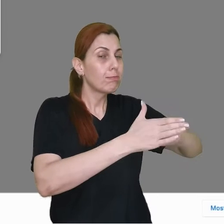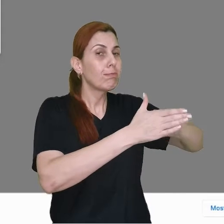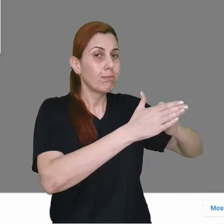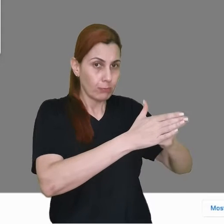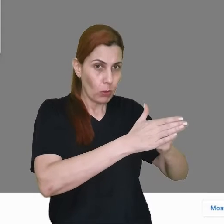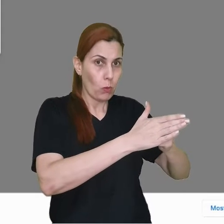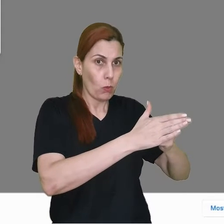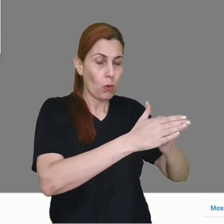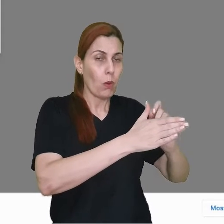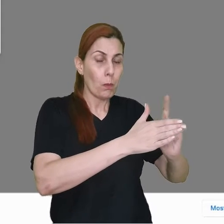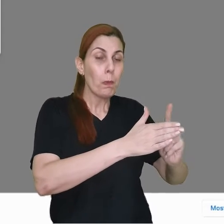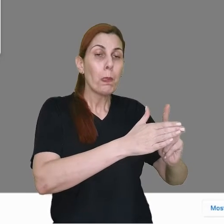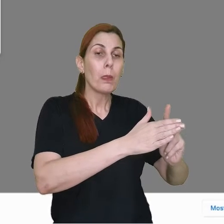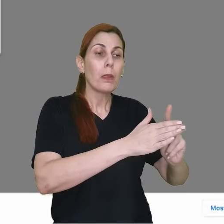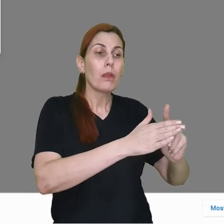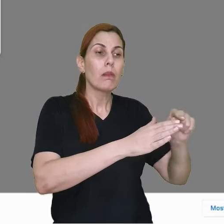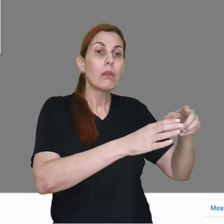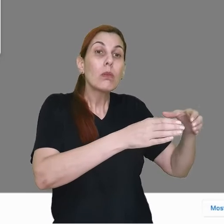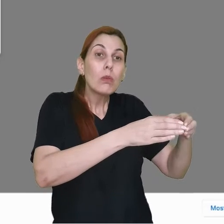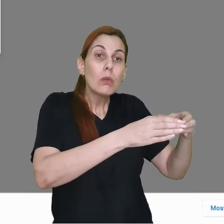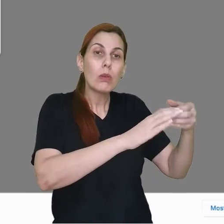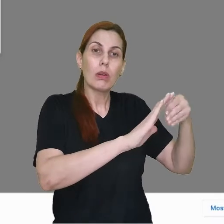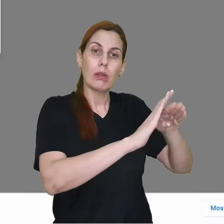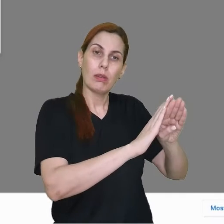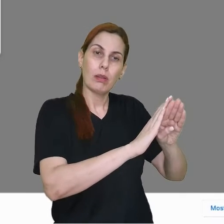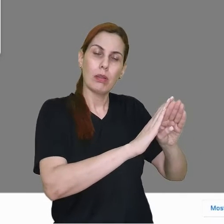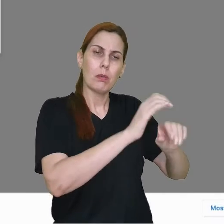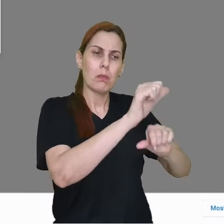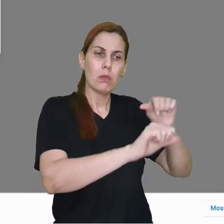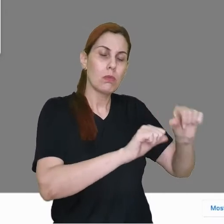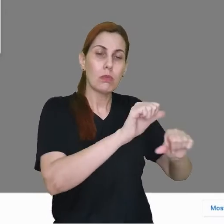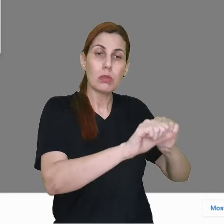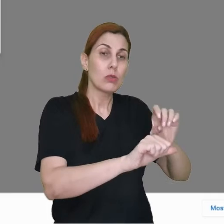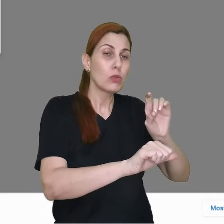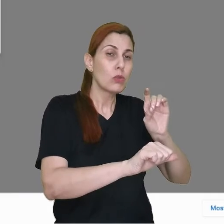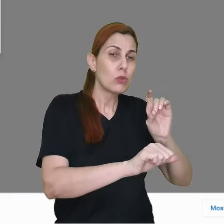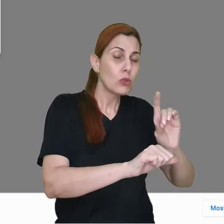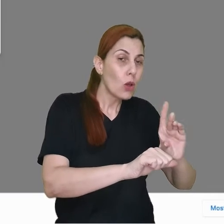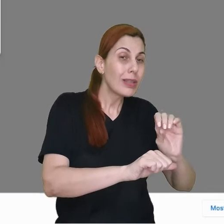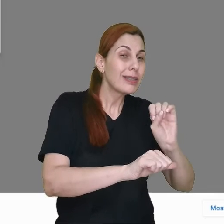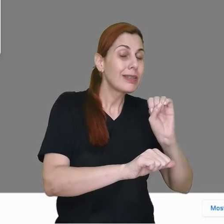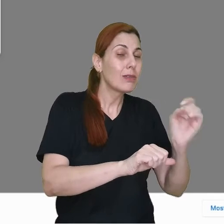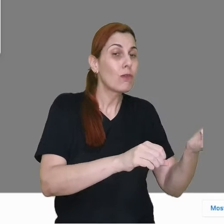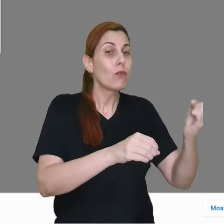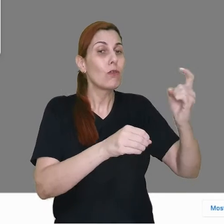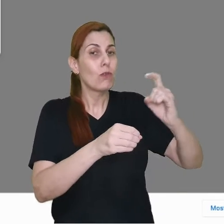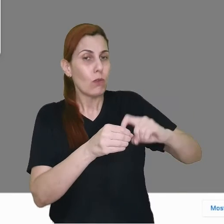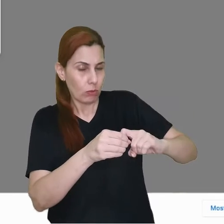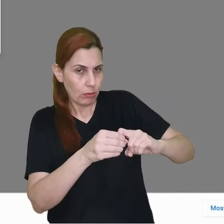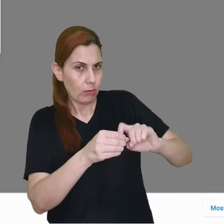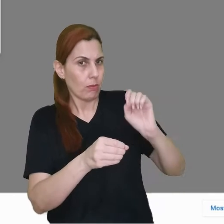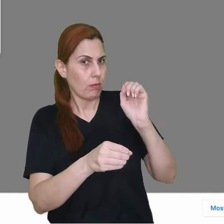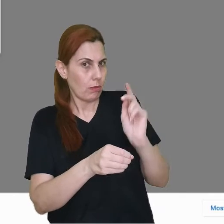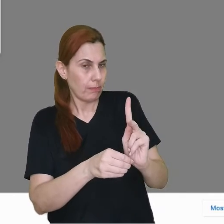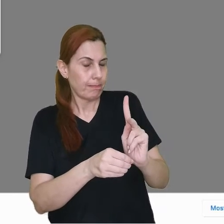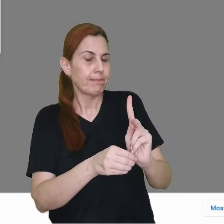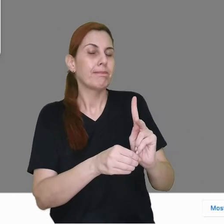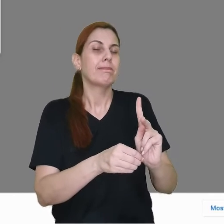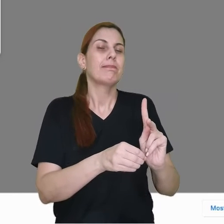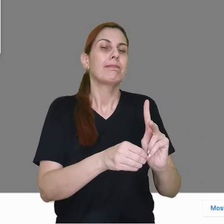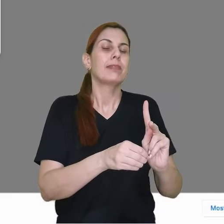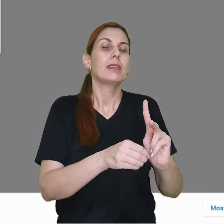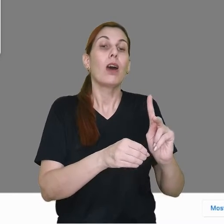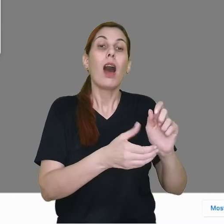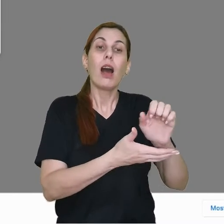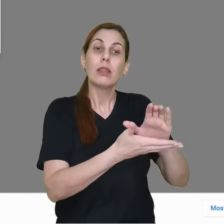tá? Essas turmas arquivadas só poderão ser modificadas quando elas forem restauradas, tá certo? E as